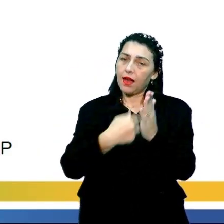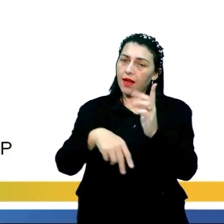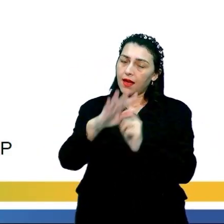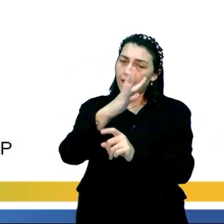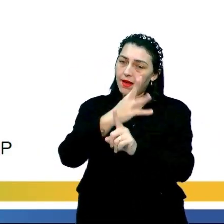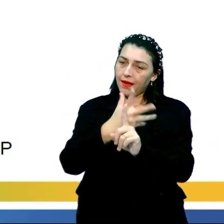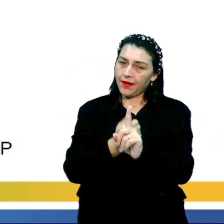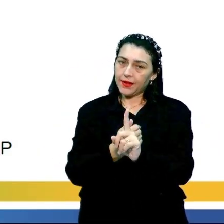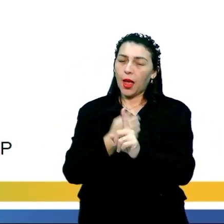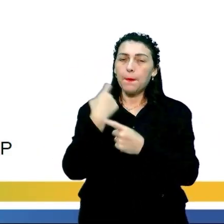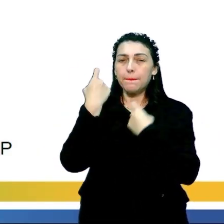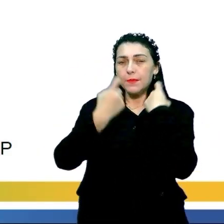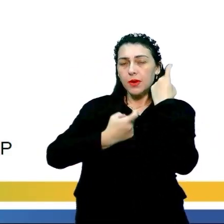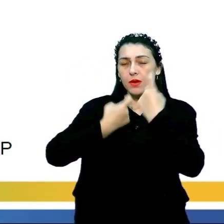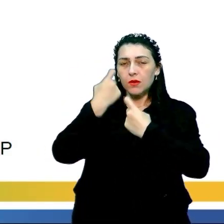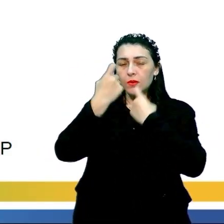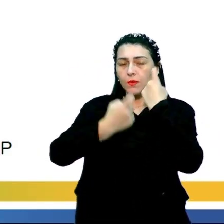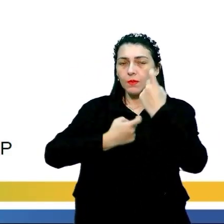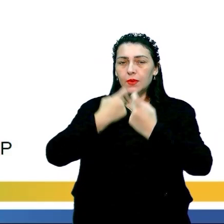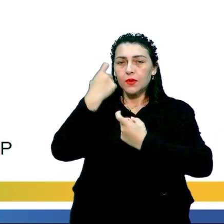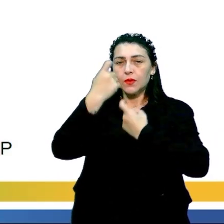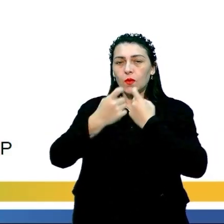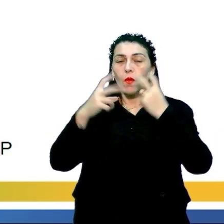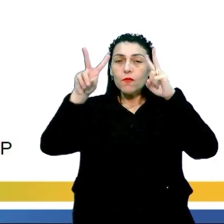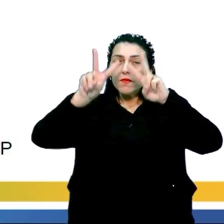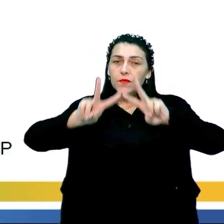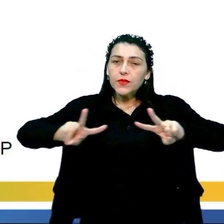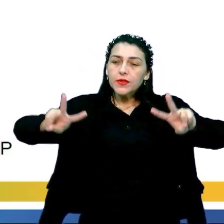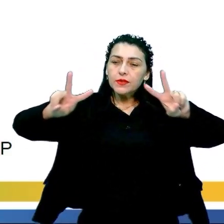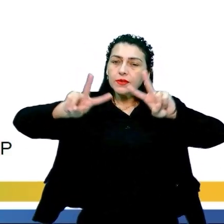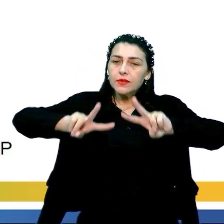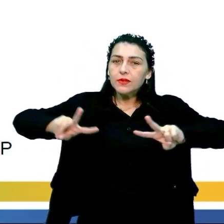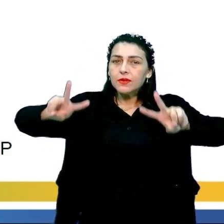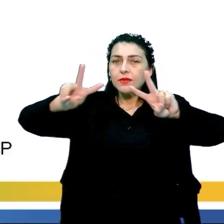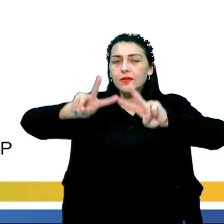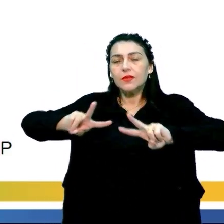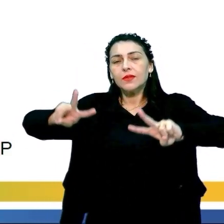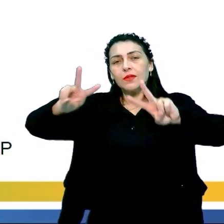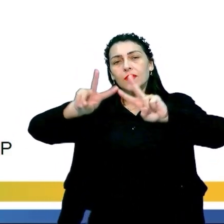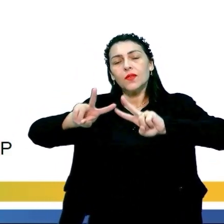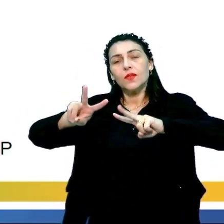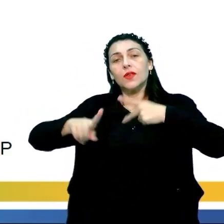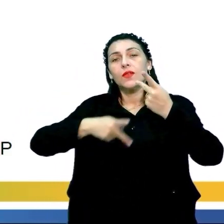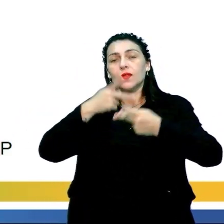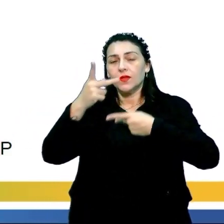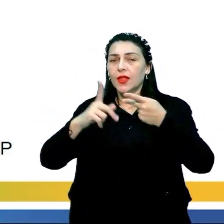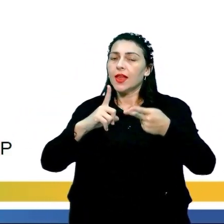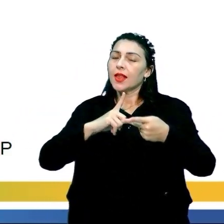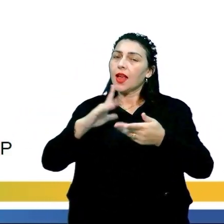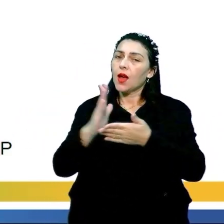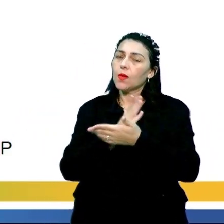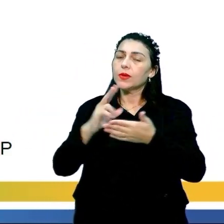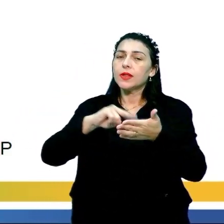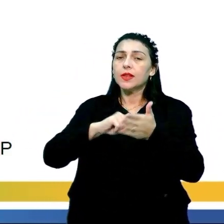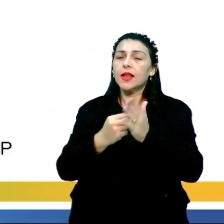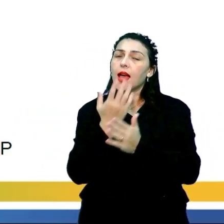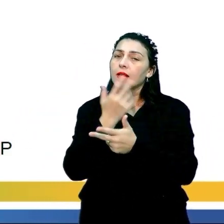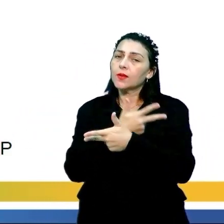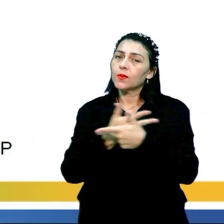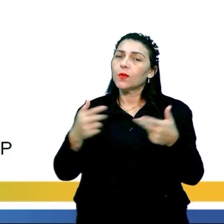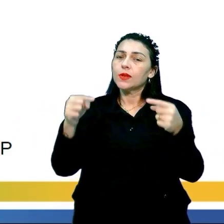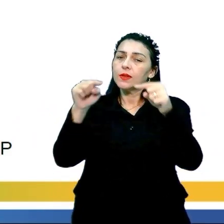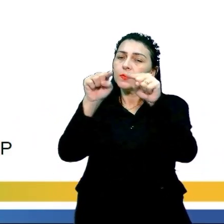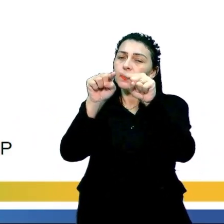arte preocupada com o visual, e se visual vai dizer algo, as cores, as